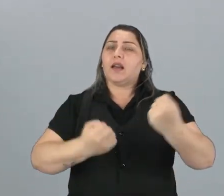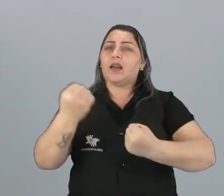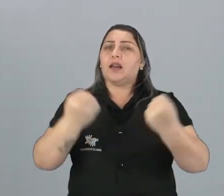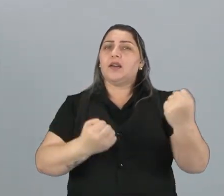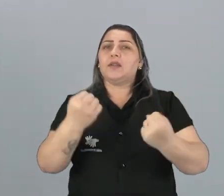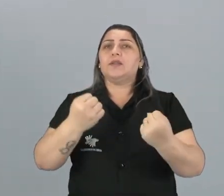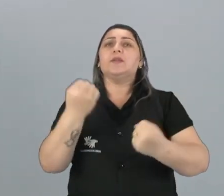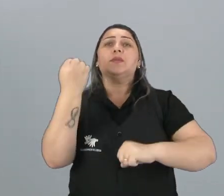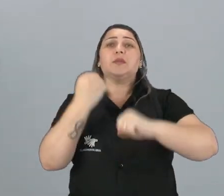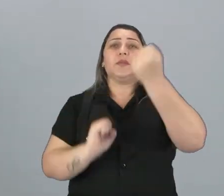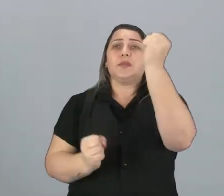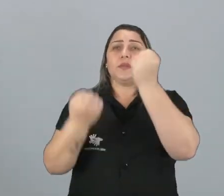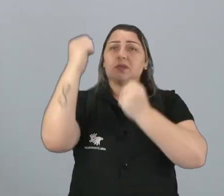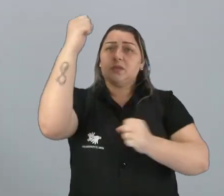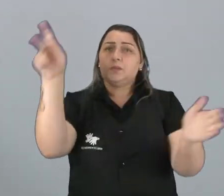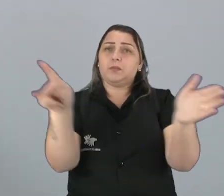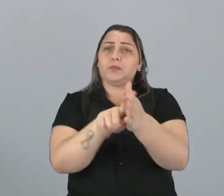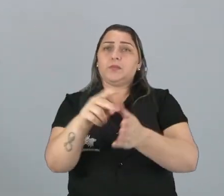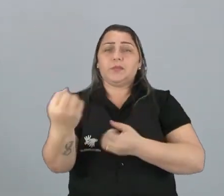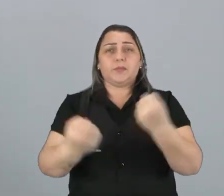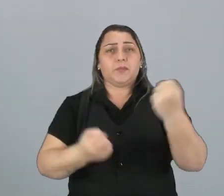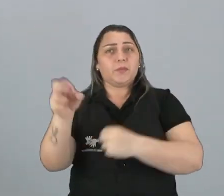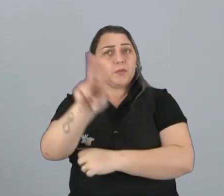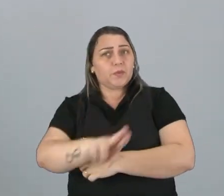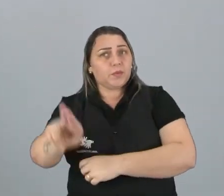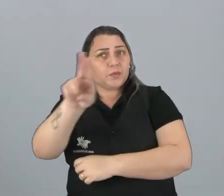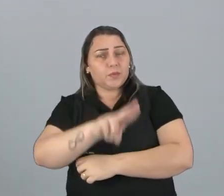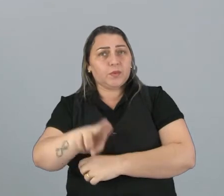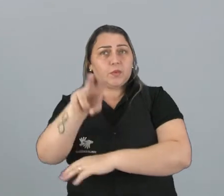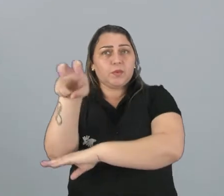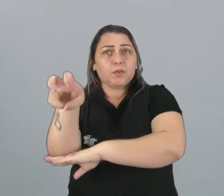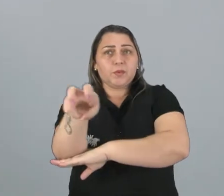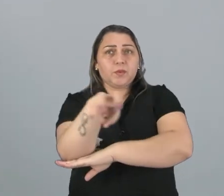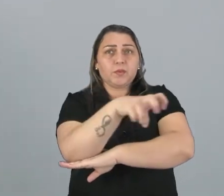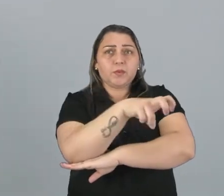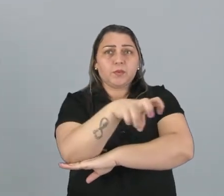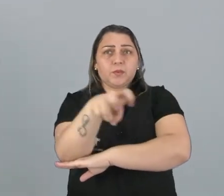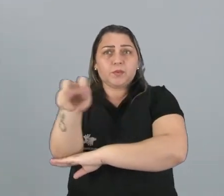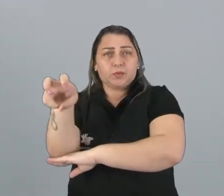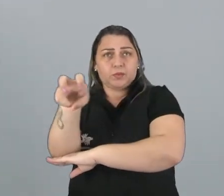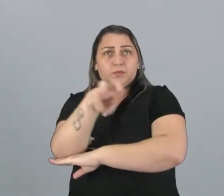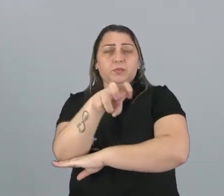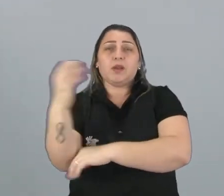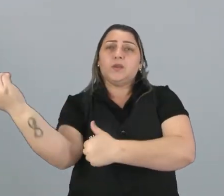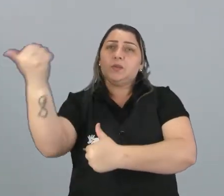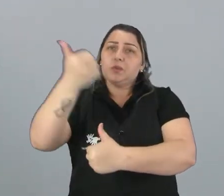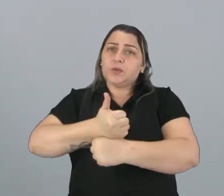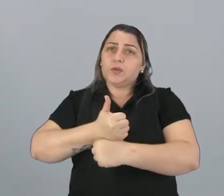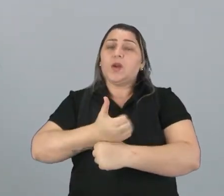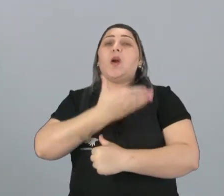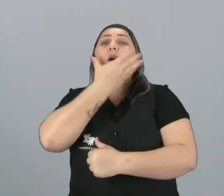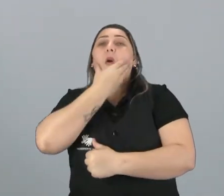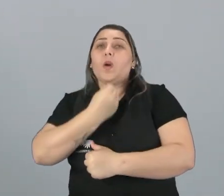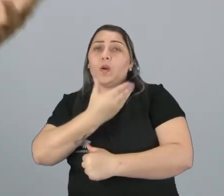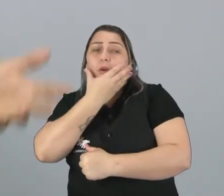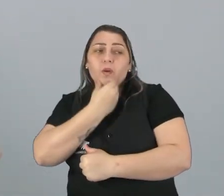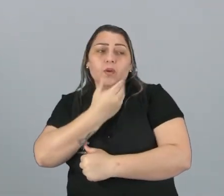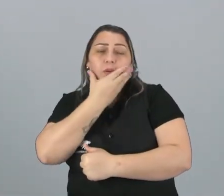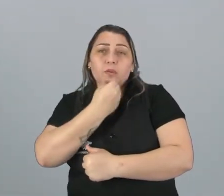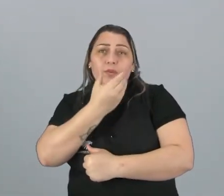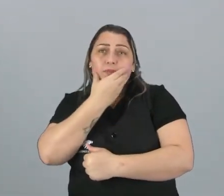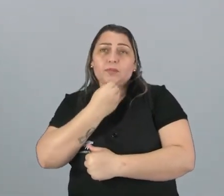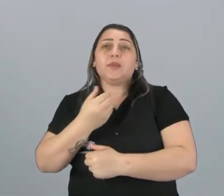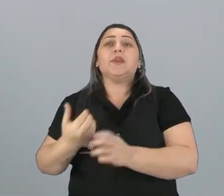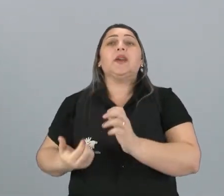indústrias automotivas, que se utilizam de braços eletrônicos, para substituir em grande parte os operários,